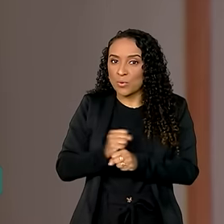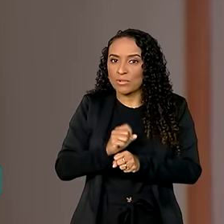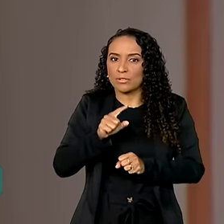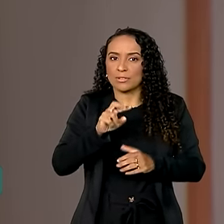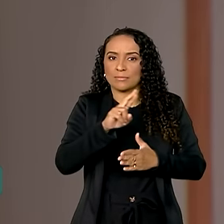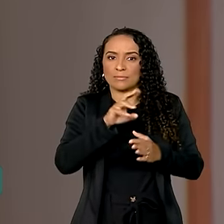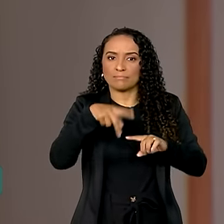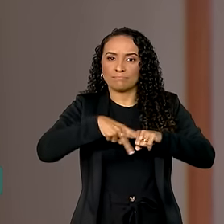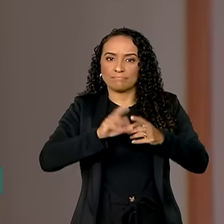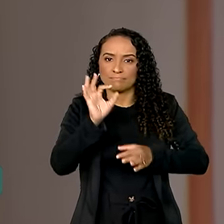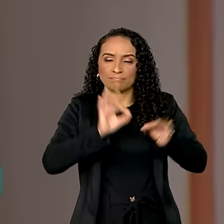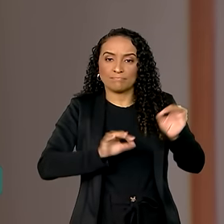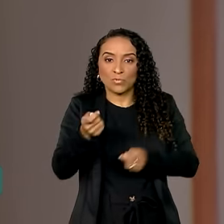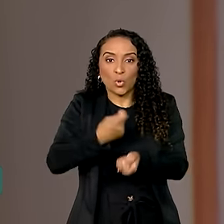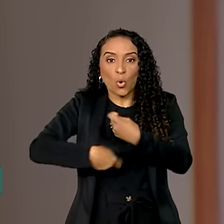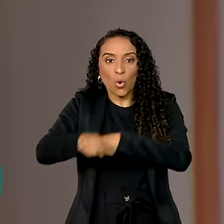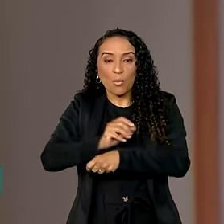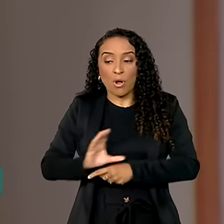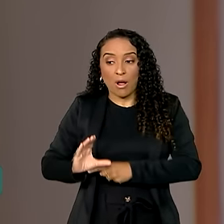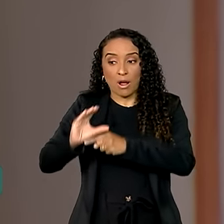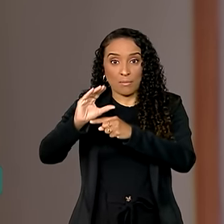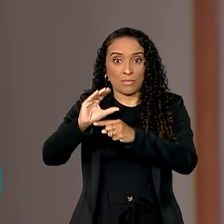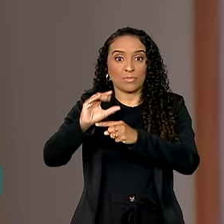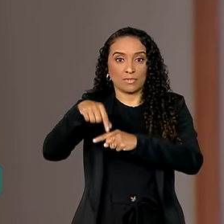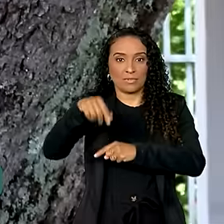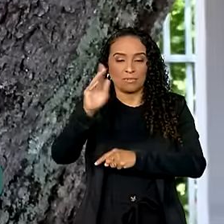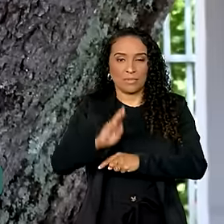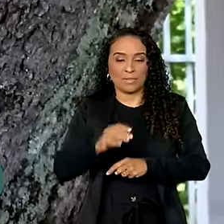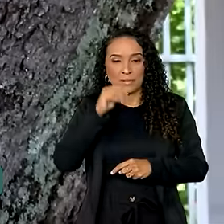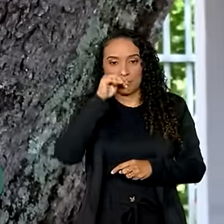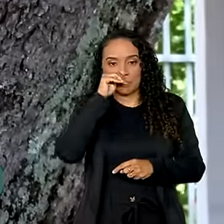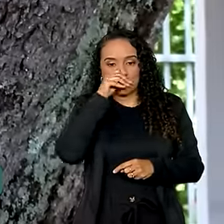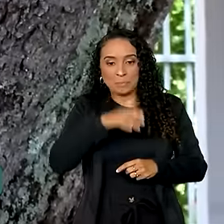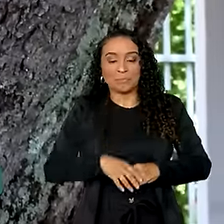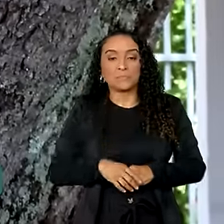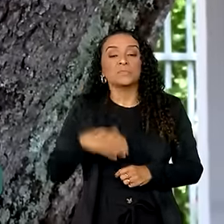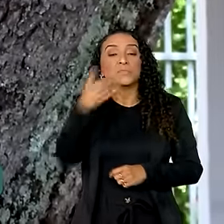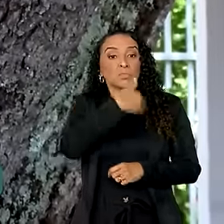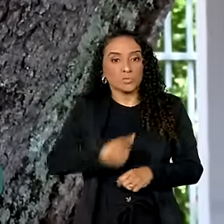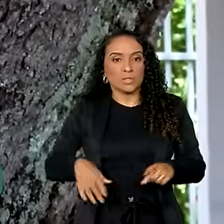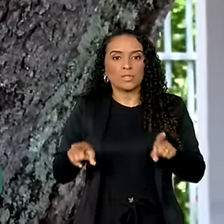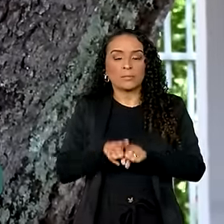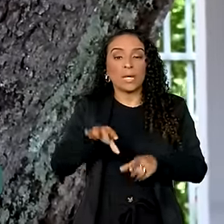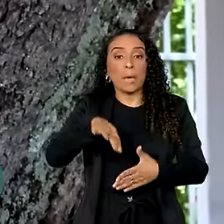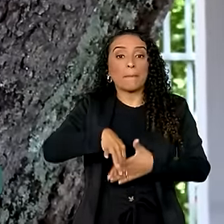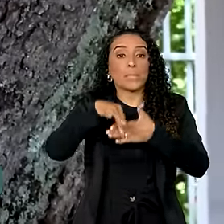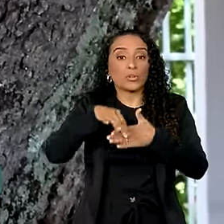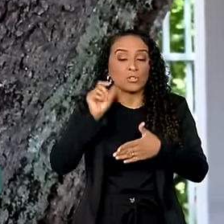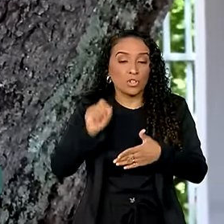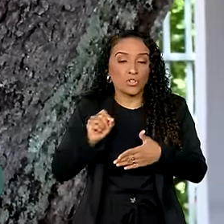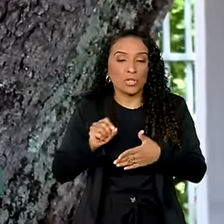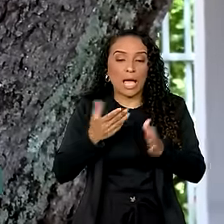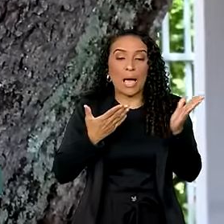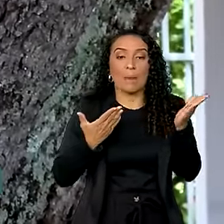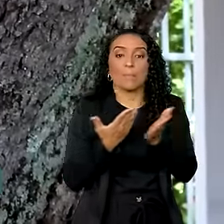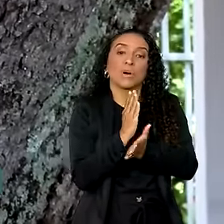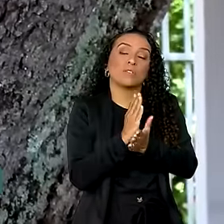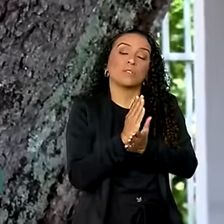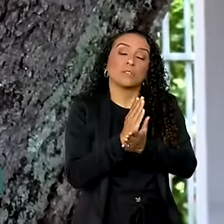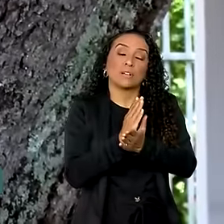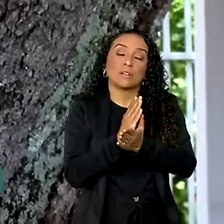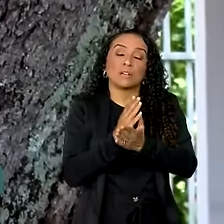regulamentação do mercado de carbono no país. Para o governo também é prioridade a aprovação